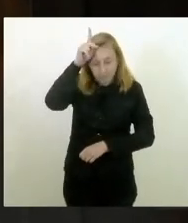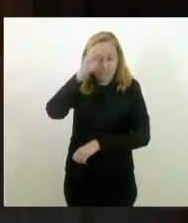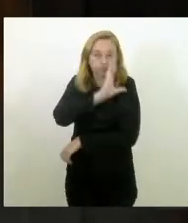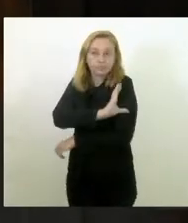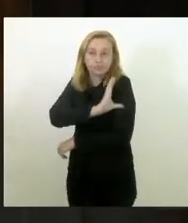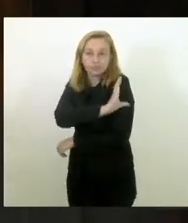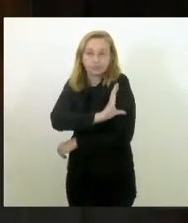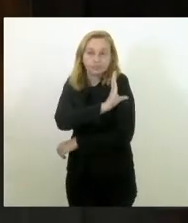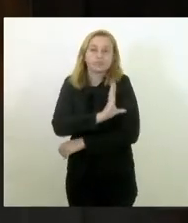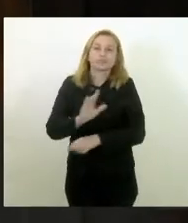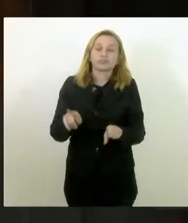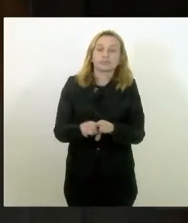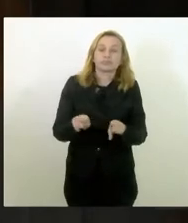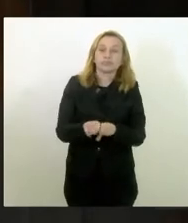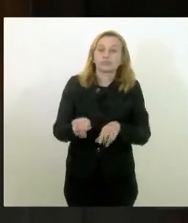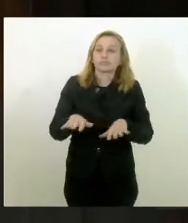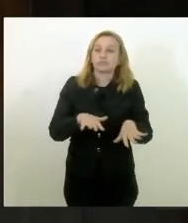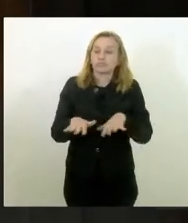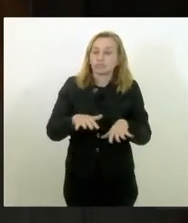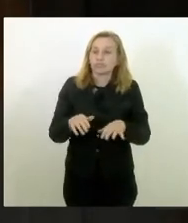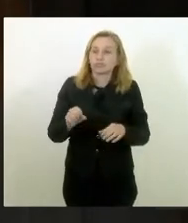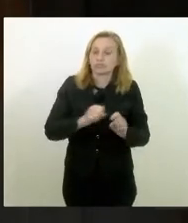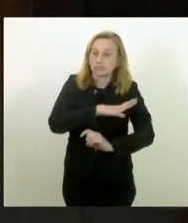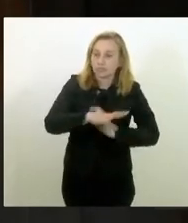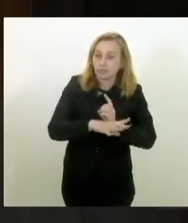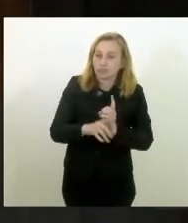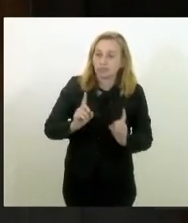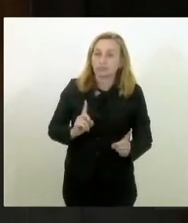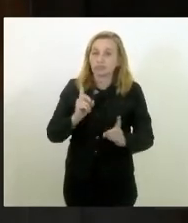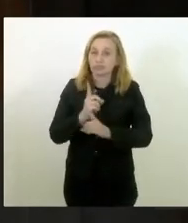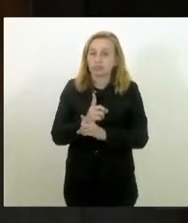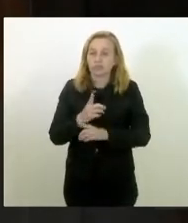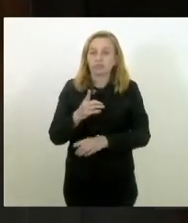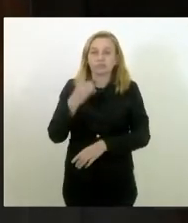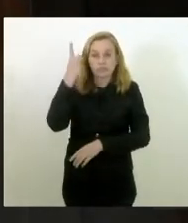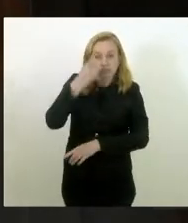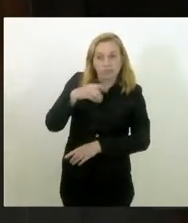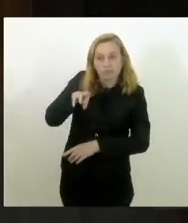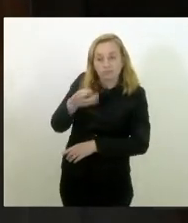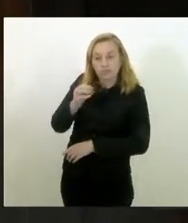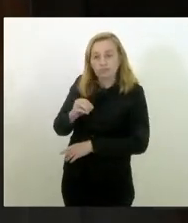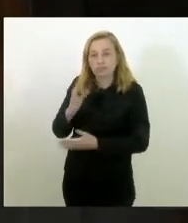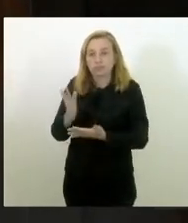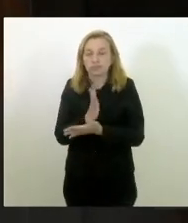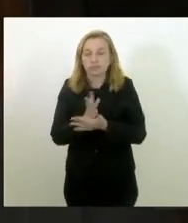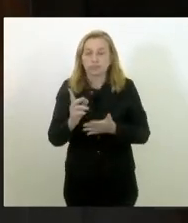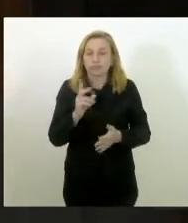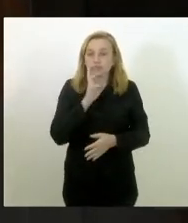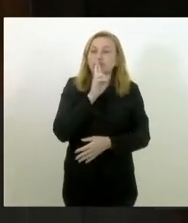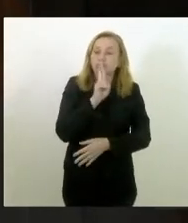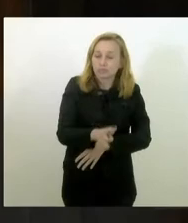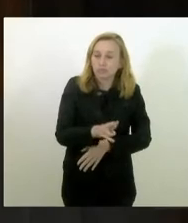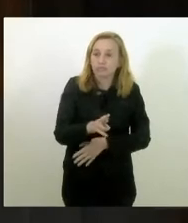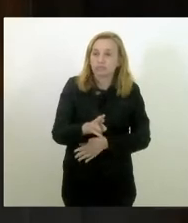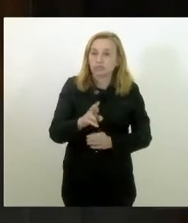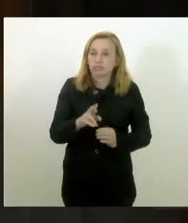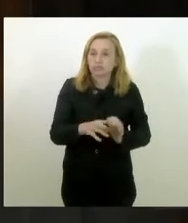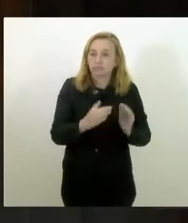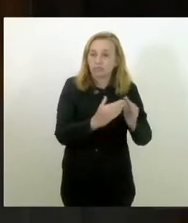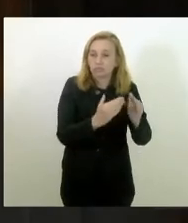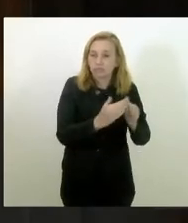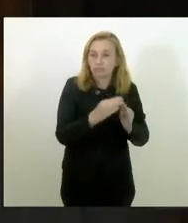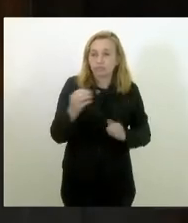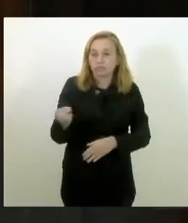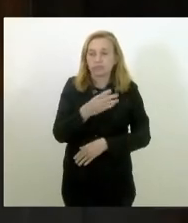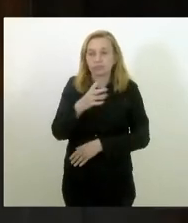além dos movimentos sociais, para que a gente encontre o deputado Bruno Dauari, que conhece a matéria, conhece o tema, alguma resposta para a ocupação Novo Horizonte. Terceiro e último